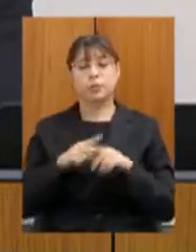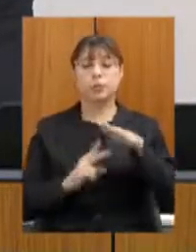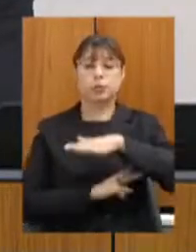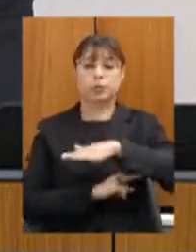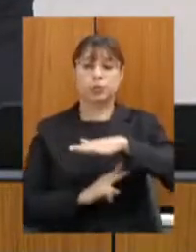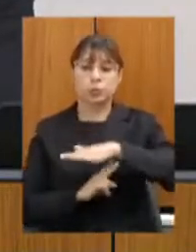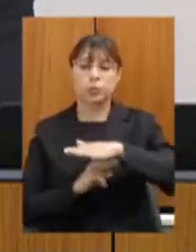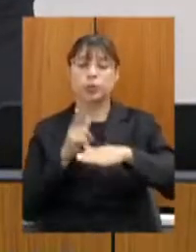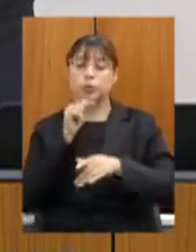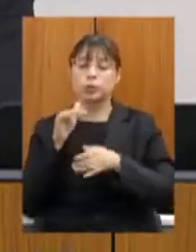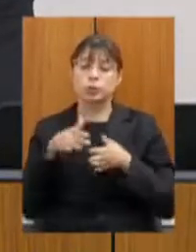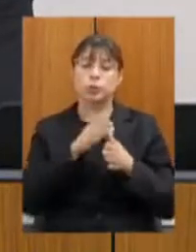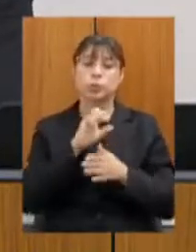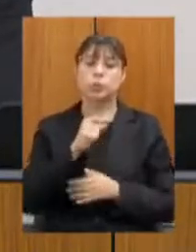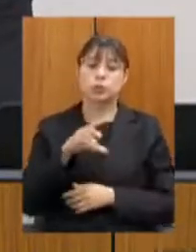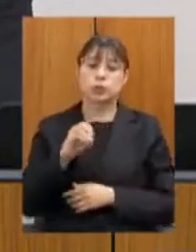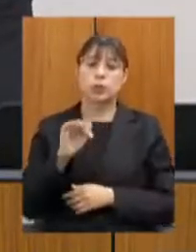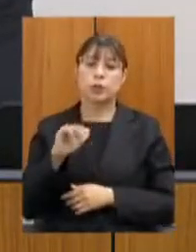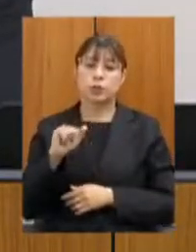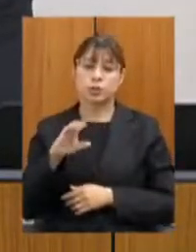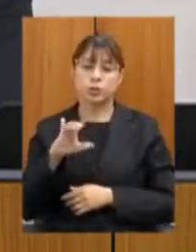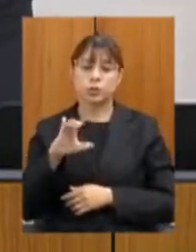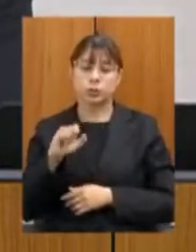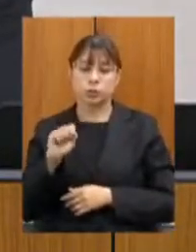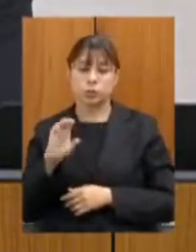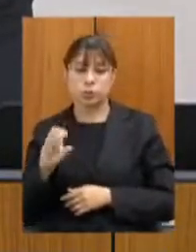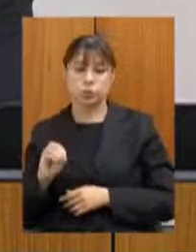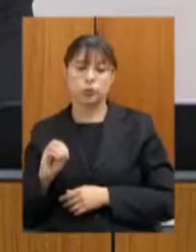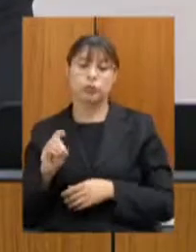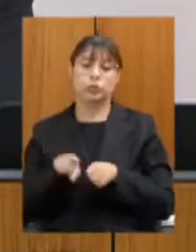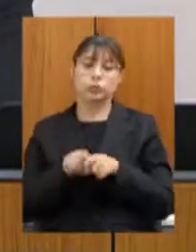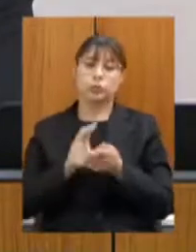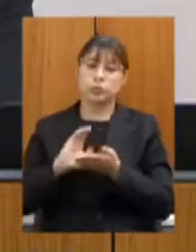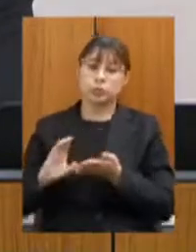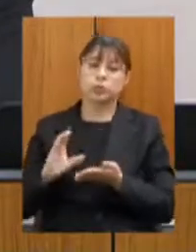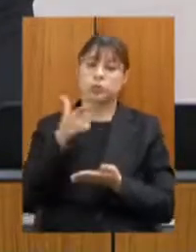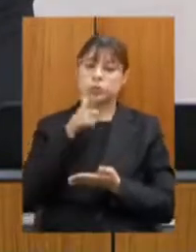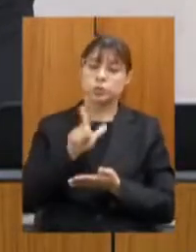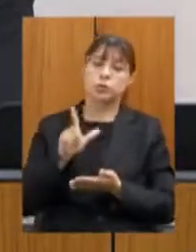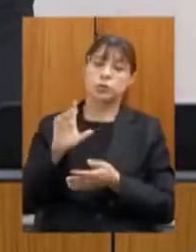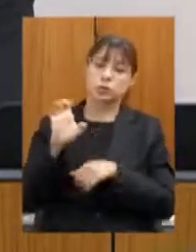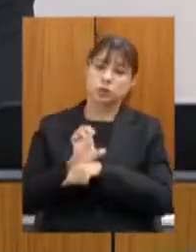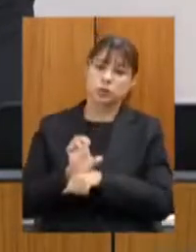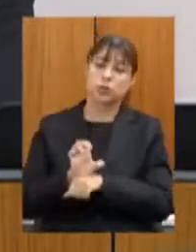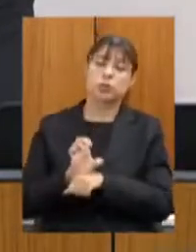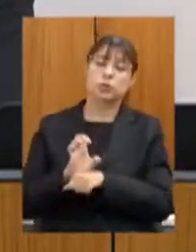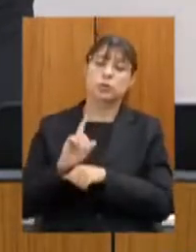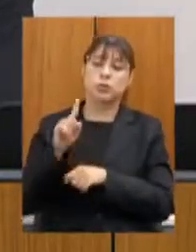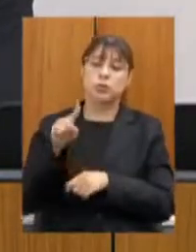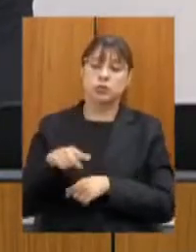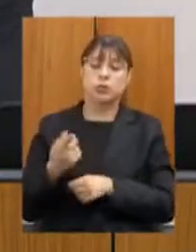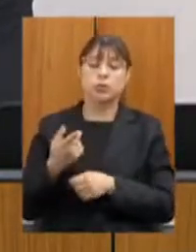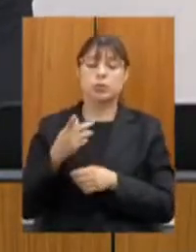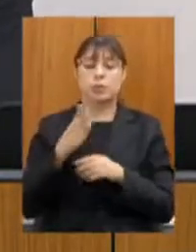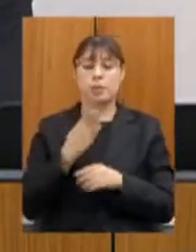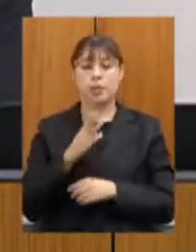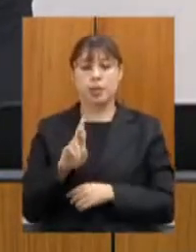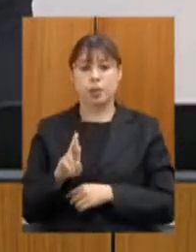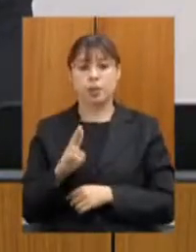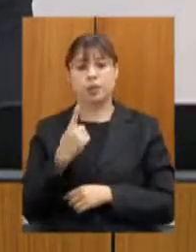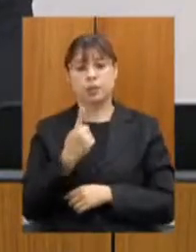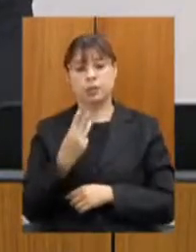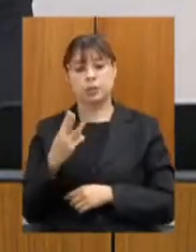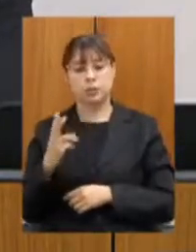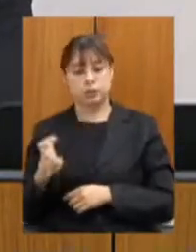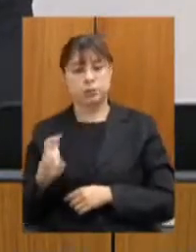para priorizar o uso no Norte de Minas dos recursos arrecadados pelo Estado com a concessão da BR-135 como